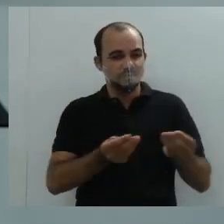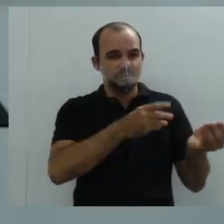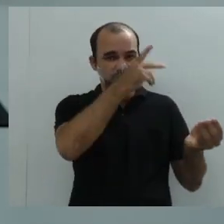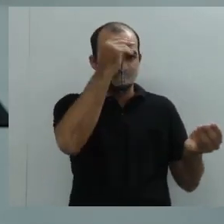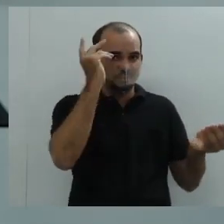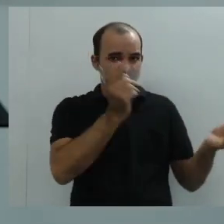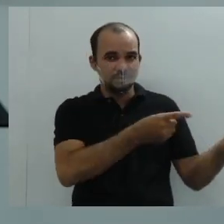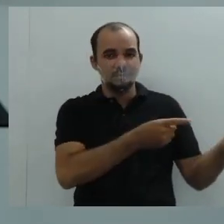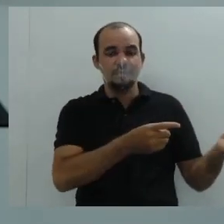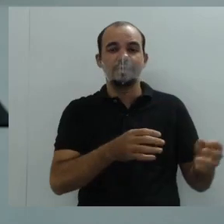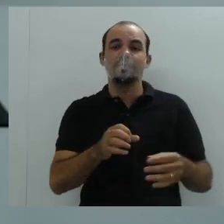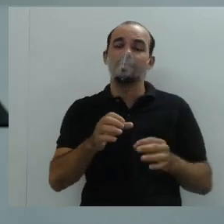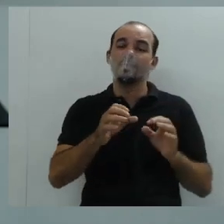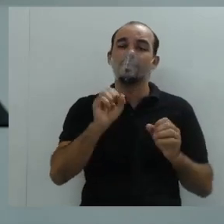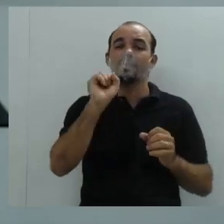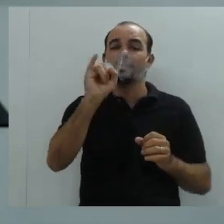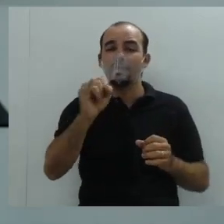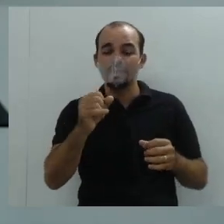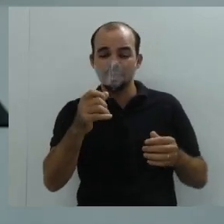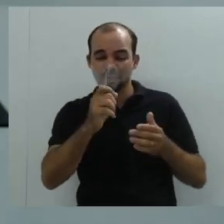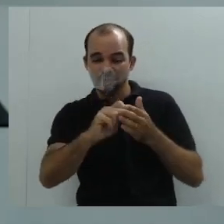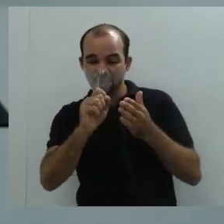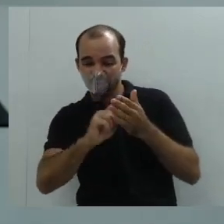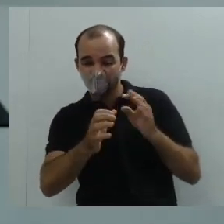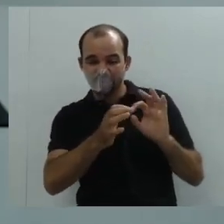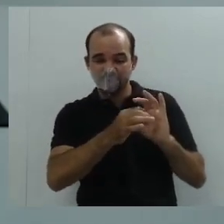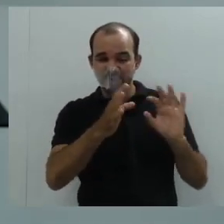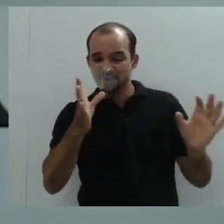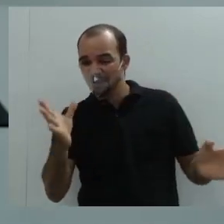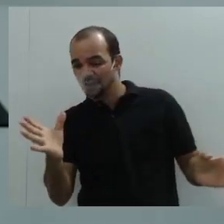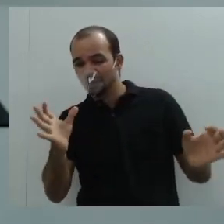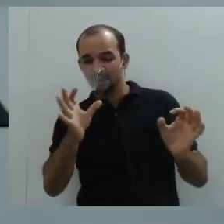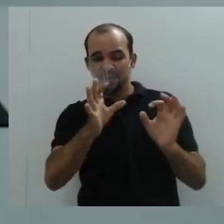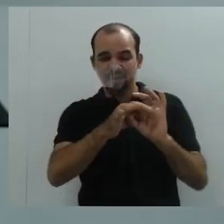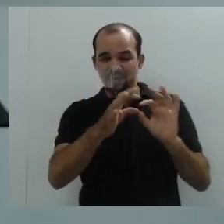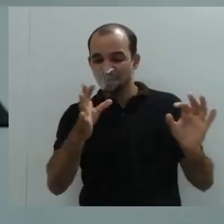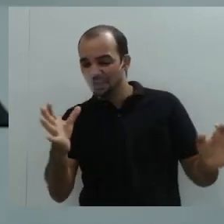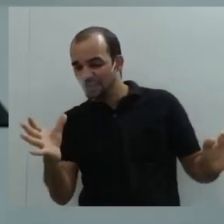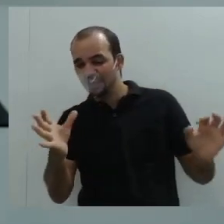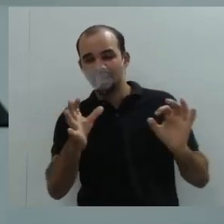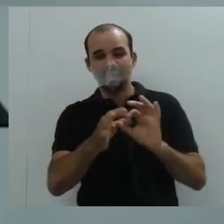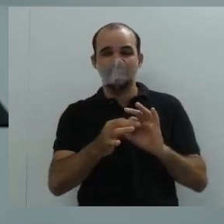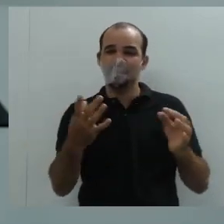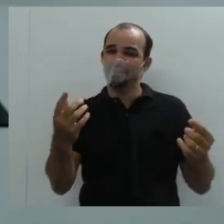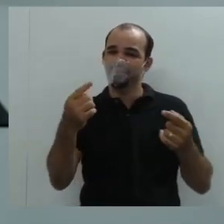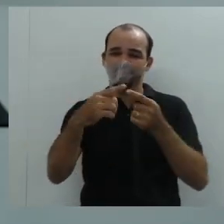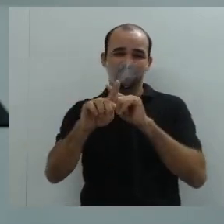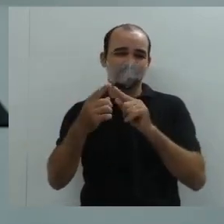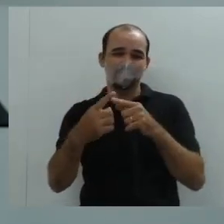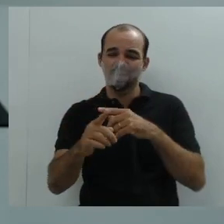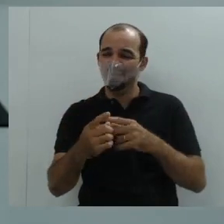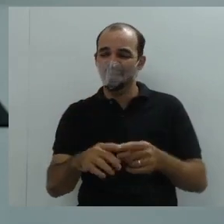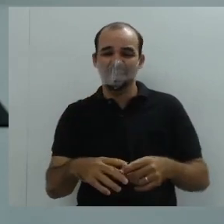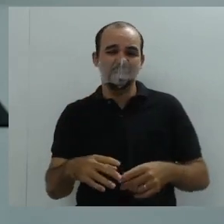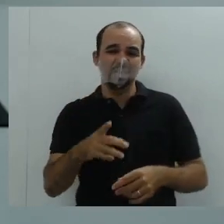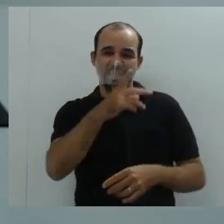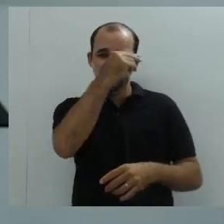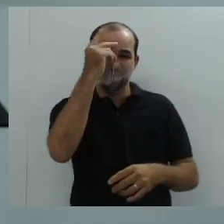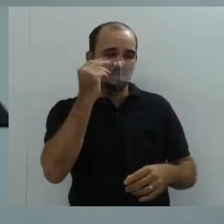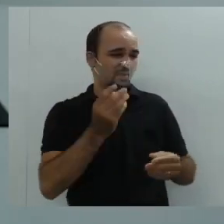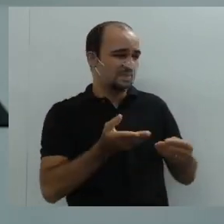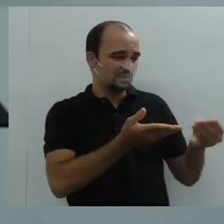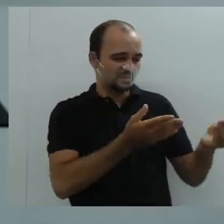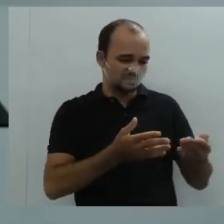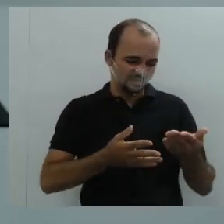né? Não perde ponto material, mas a gente perde ponto com a vida. Já imaginou um abaixo assinado mal elaborado? Acaba não sendo